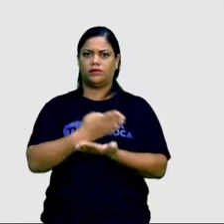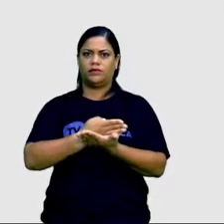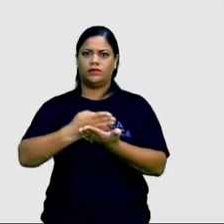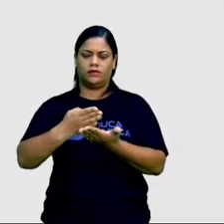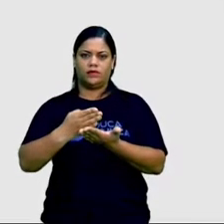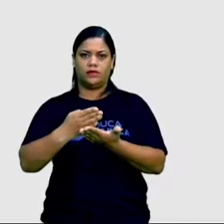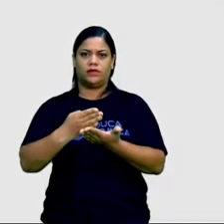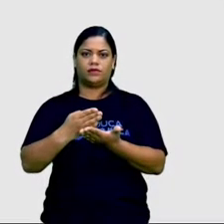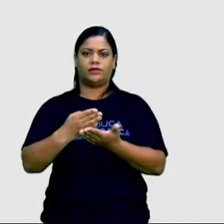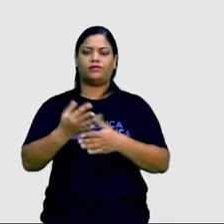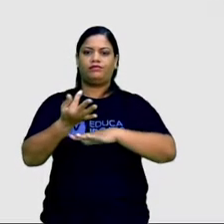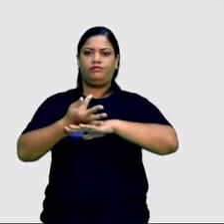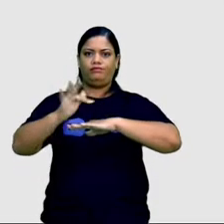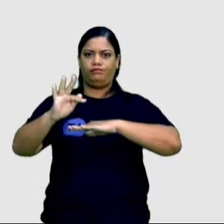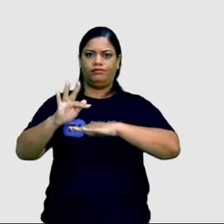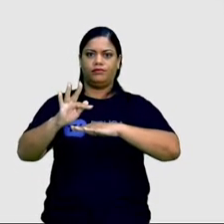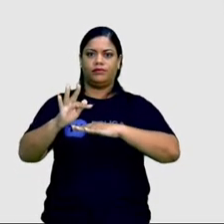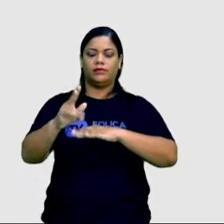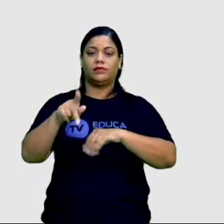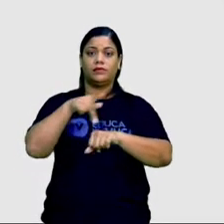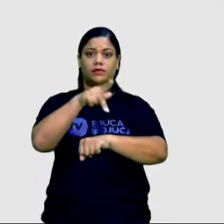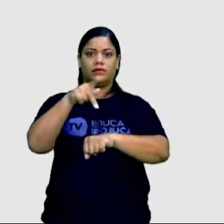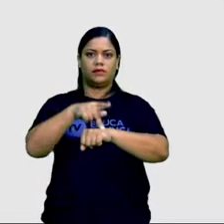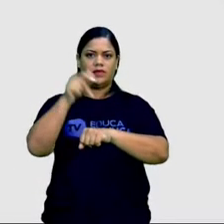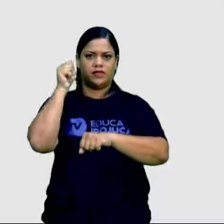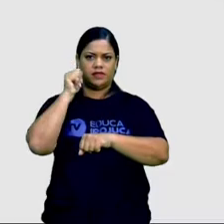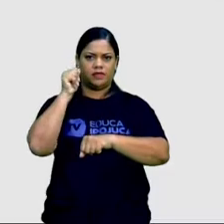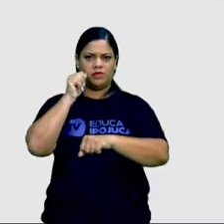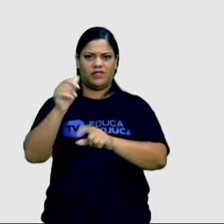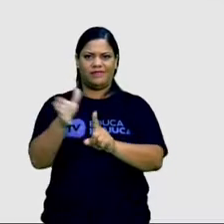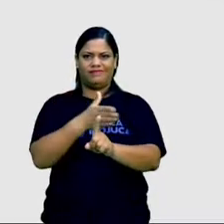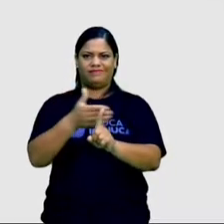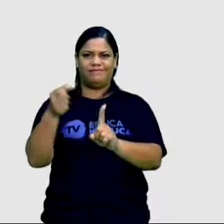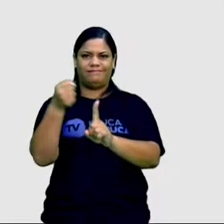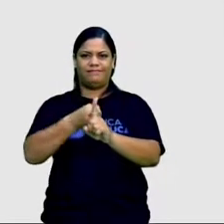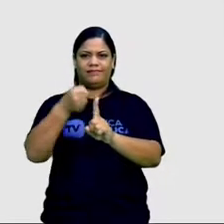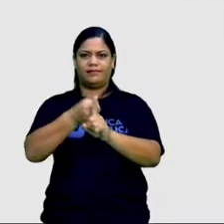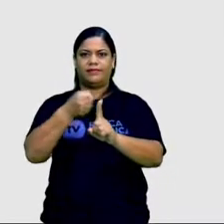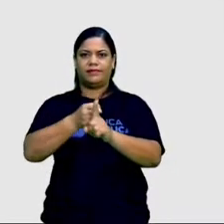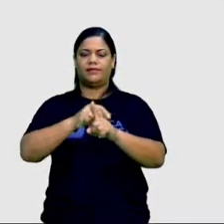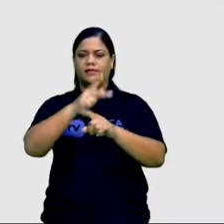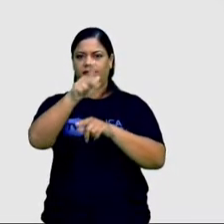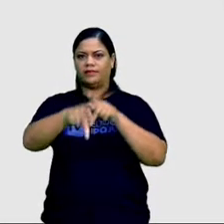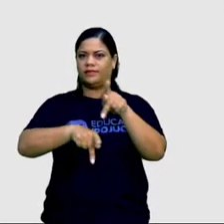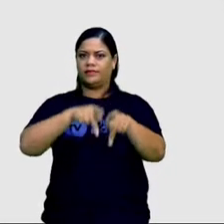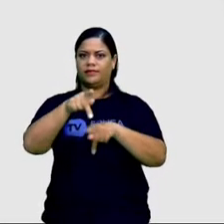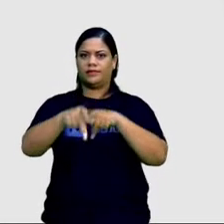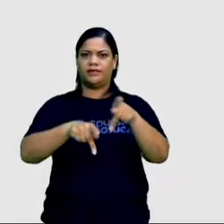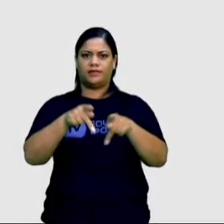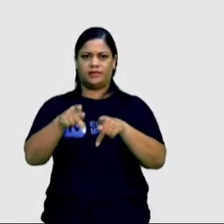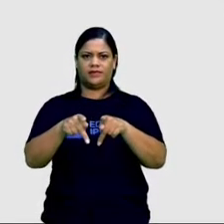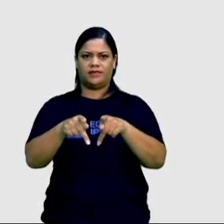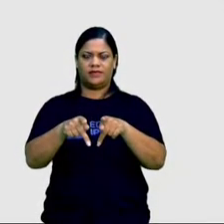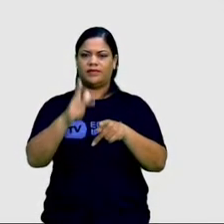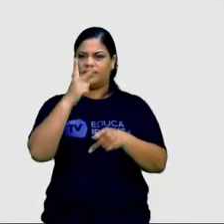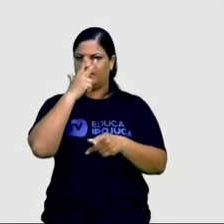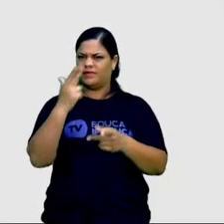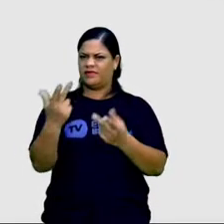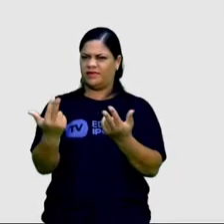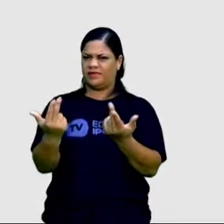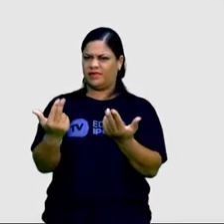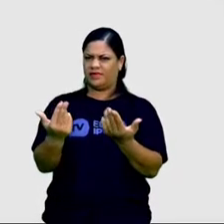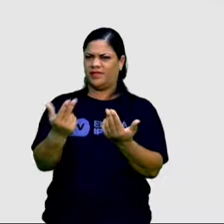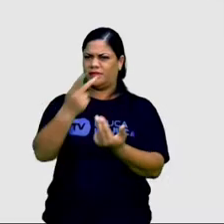por fake news abalou o país. Uma mulher foi espancada por várias pessoas por ter sido confundida